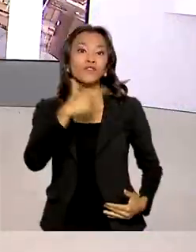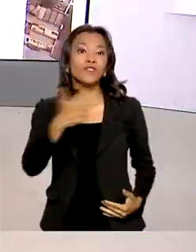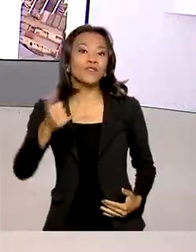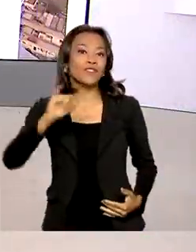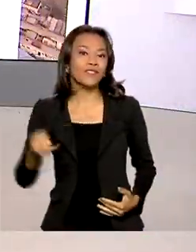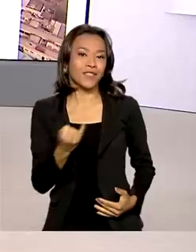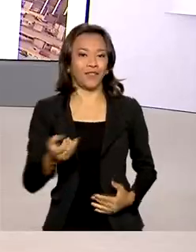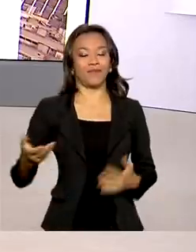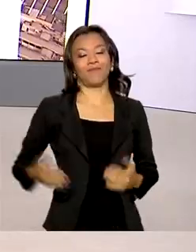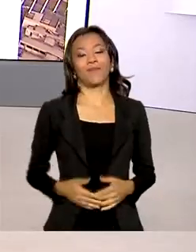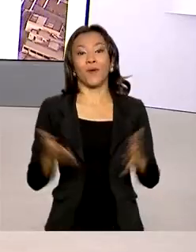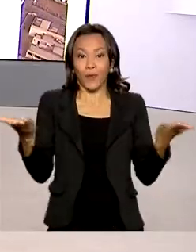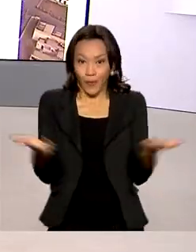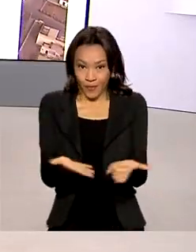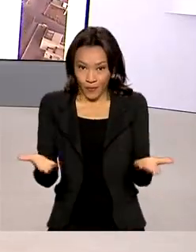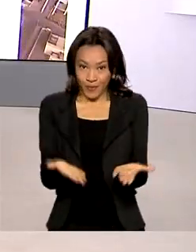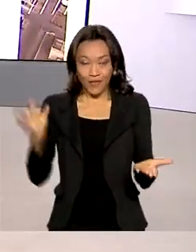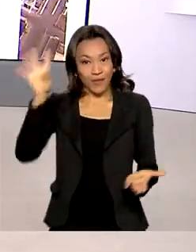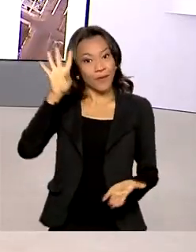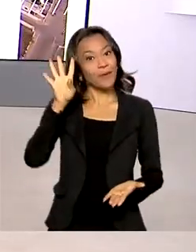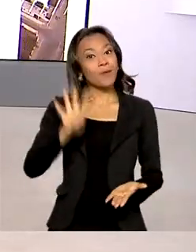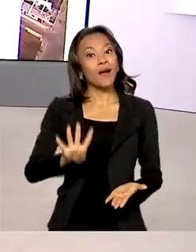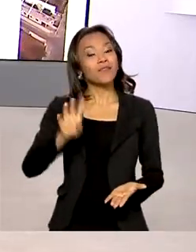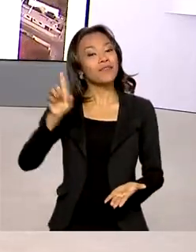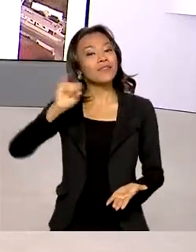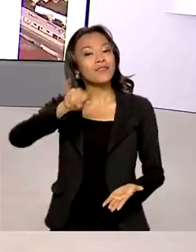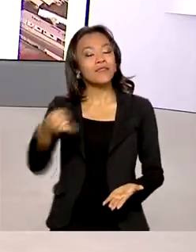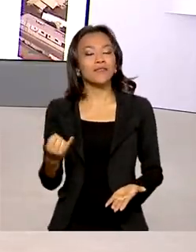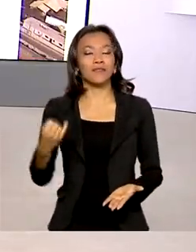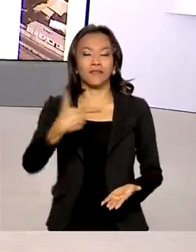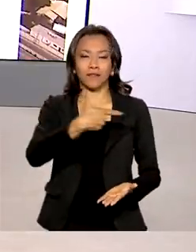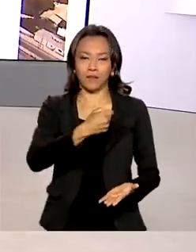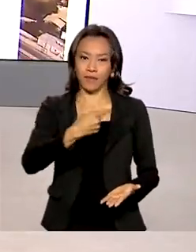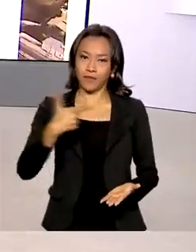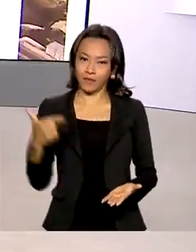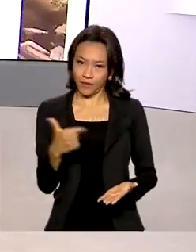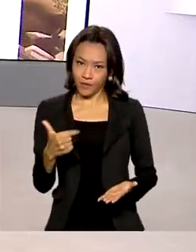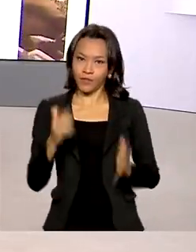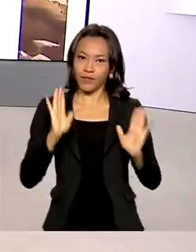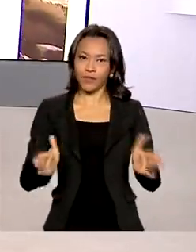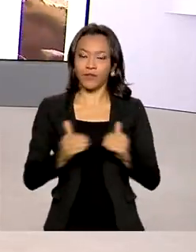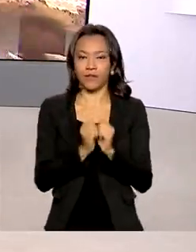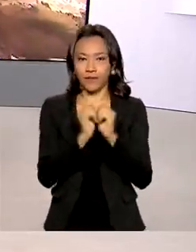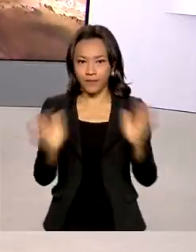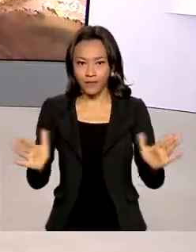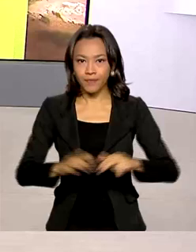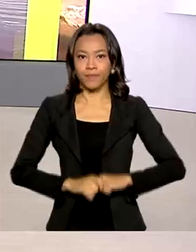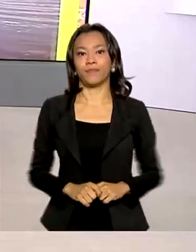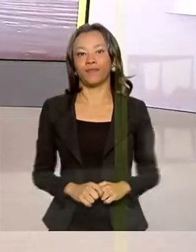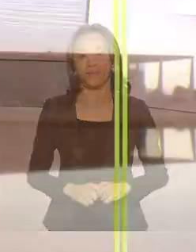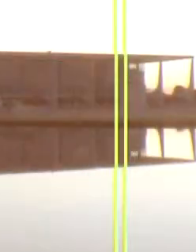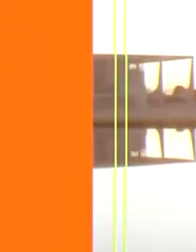Brasil em dia desta terça-feira, 4 de janeiro de 2022, já está no ar.